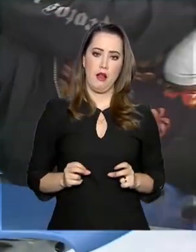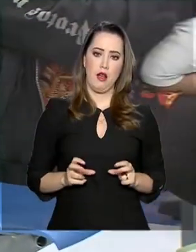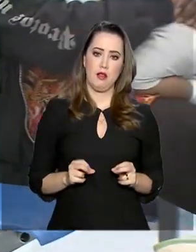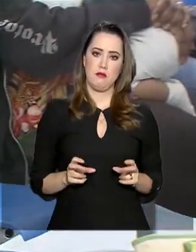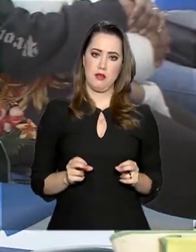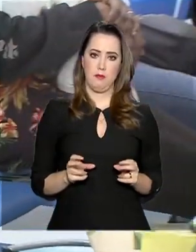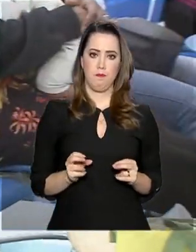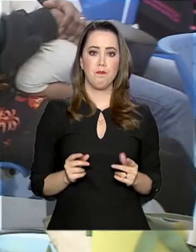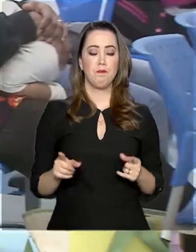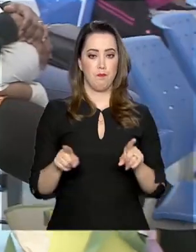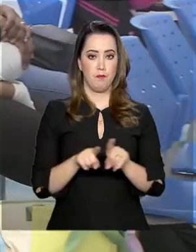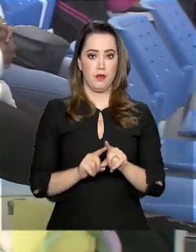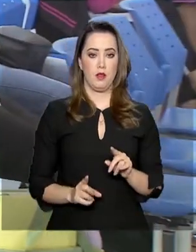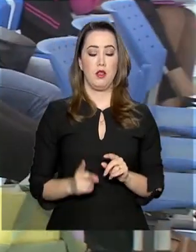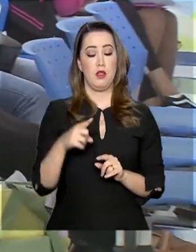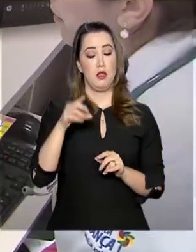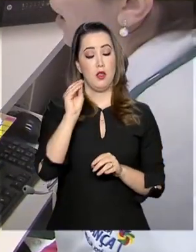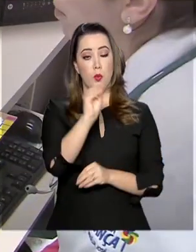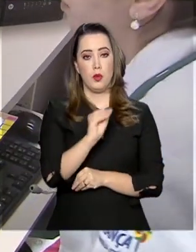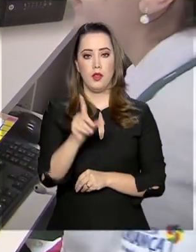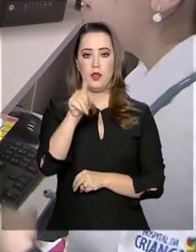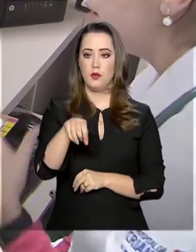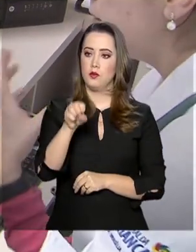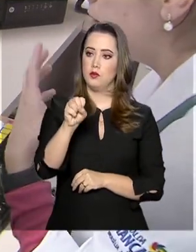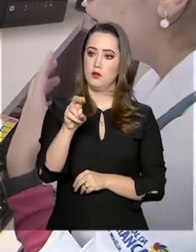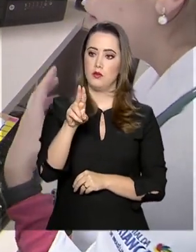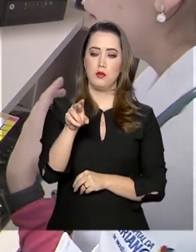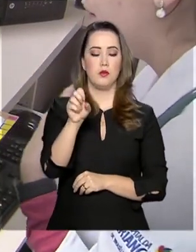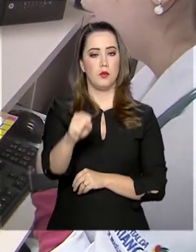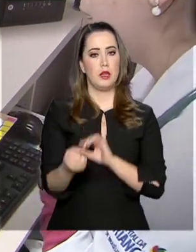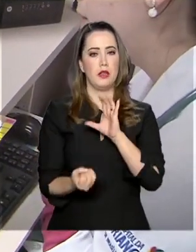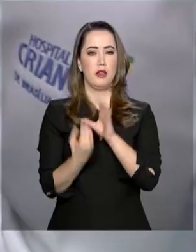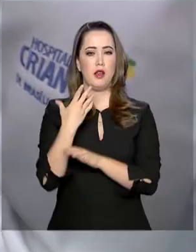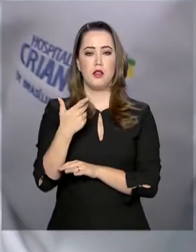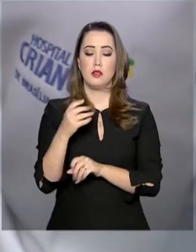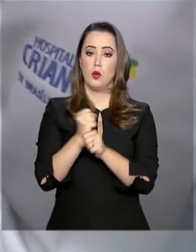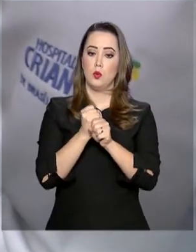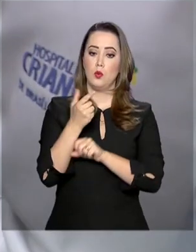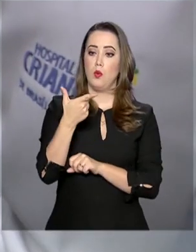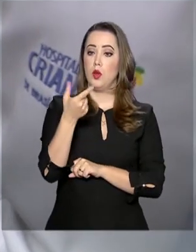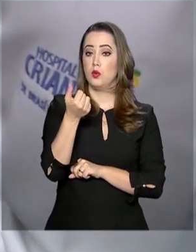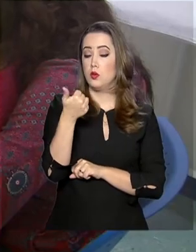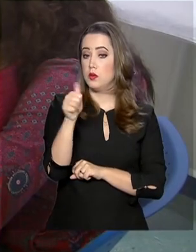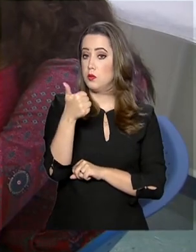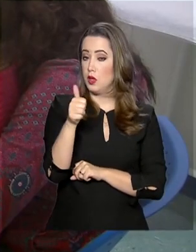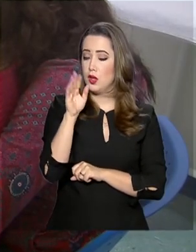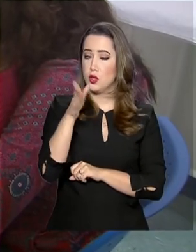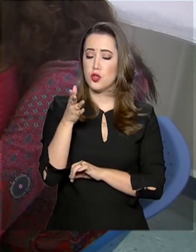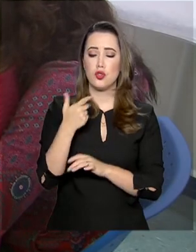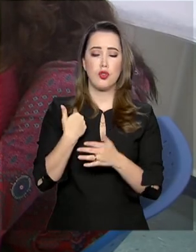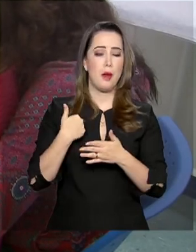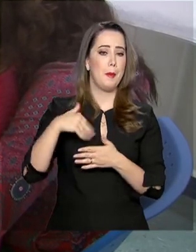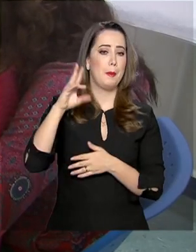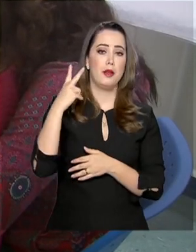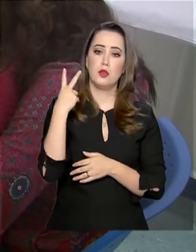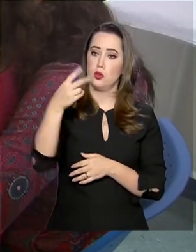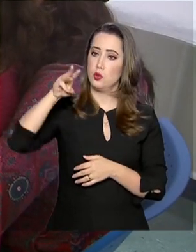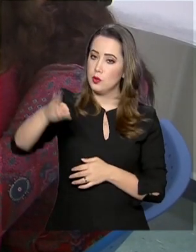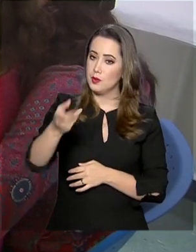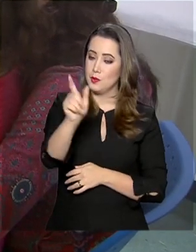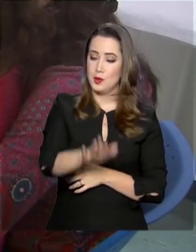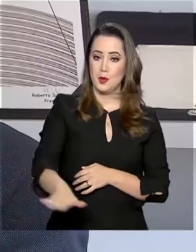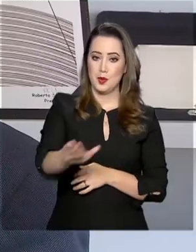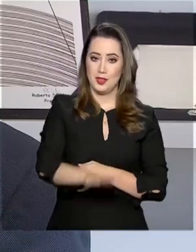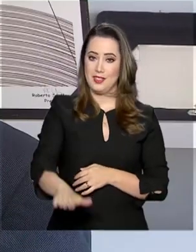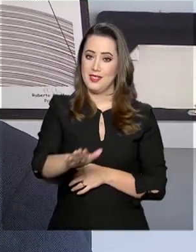Sistema Único de Saúde, o SUS. Desde a criação, em 2011, já foram atendidas mais de 2 milhões de